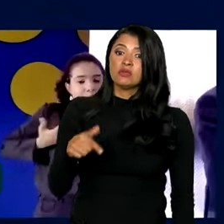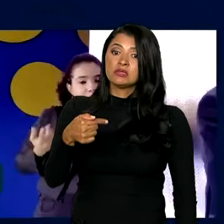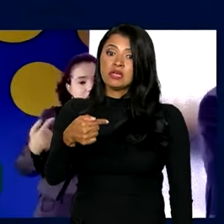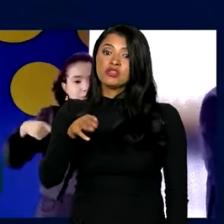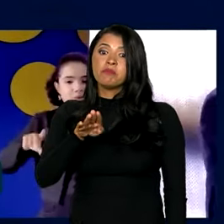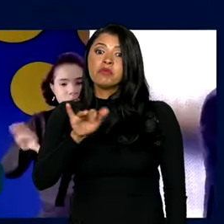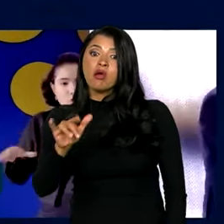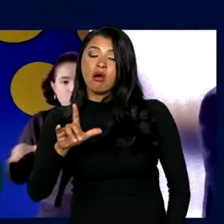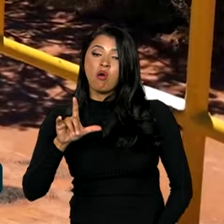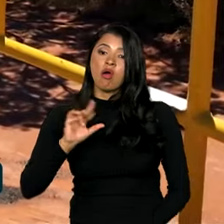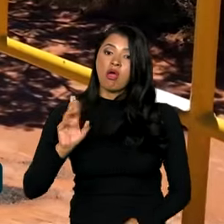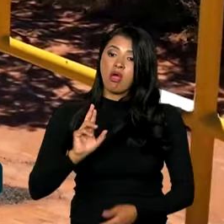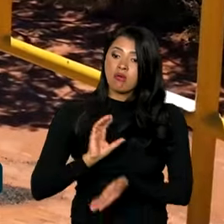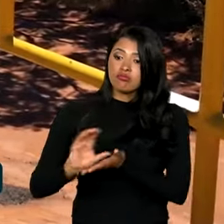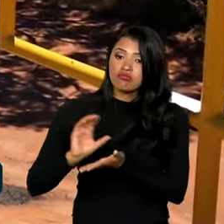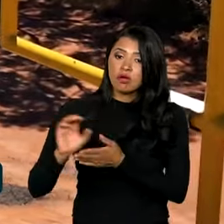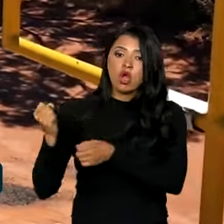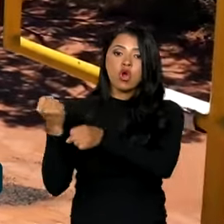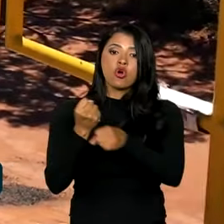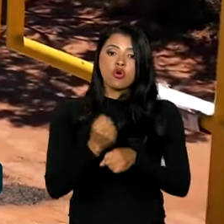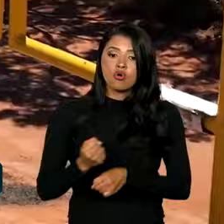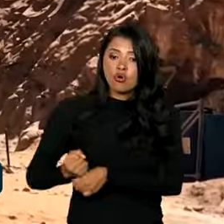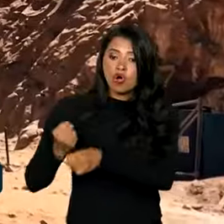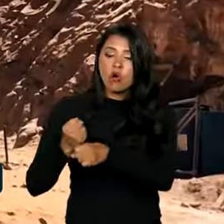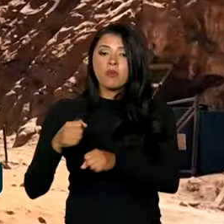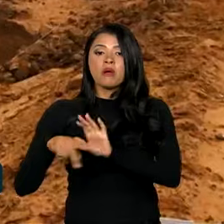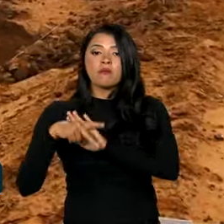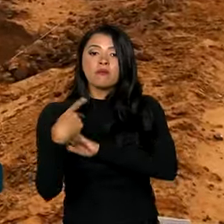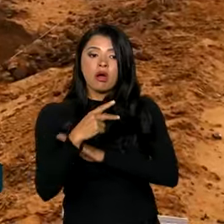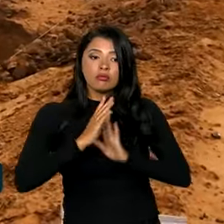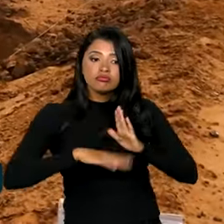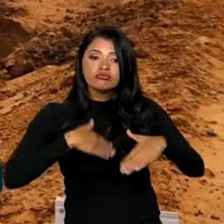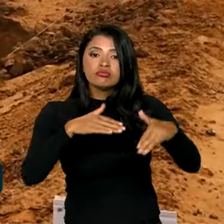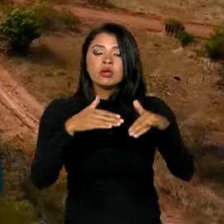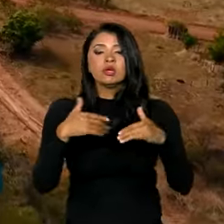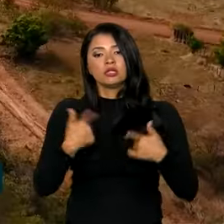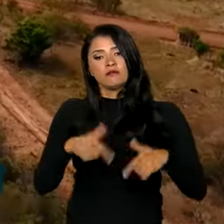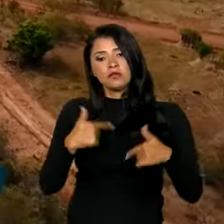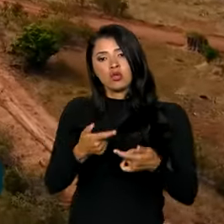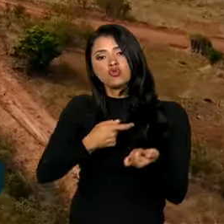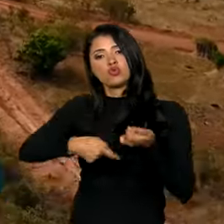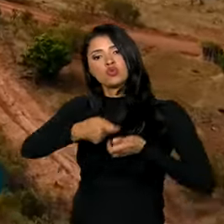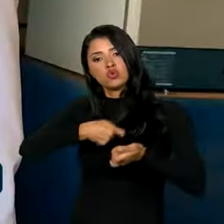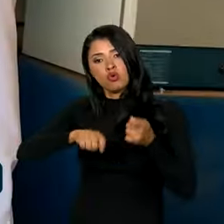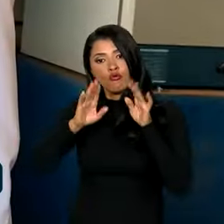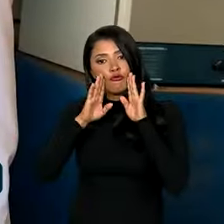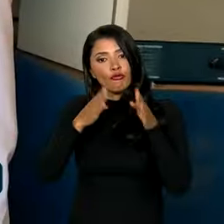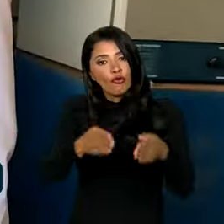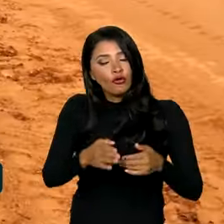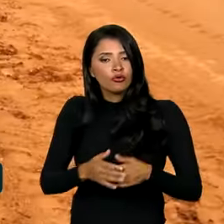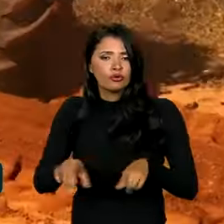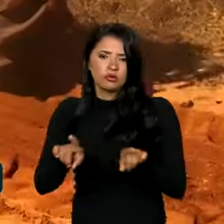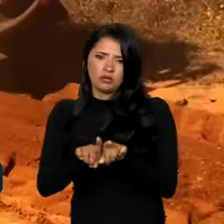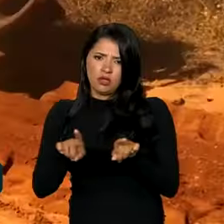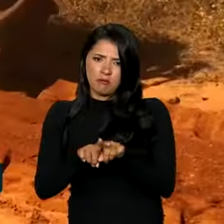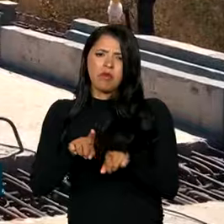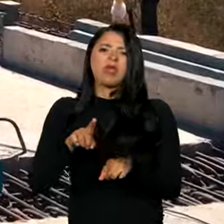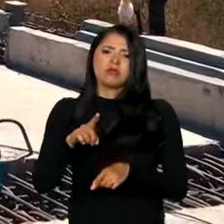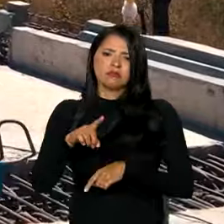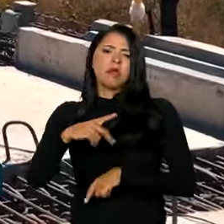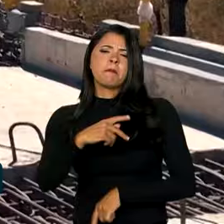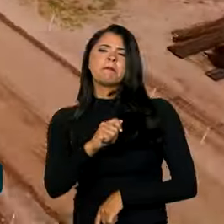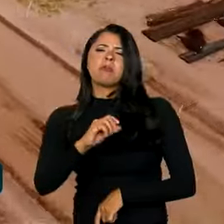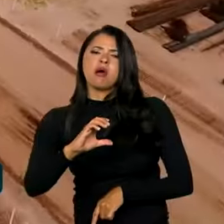bilhões de reais em obras, com intervenções voltadas para o crescimento de atividades comerciais. Além disso, o PAC deverá